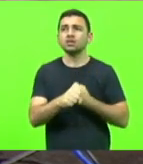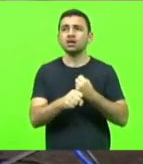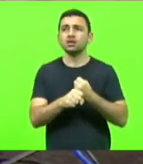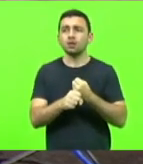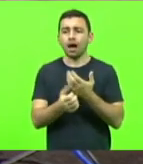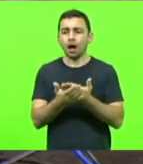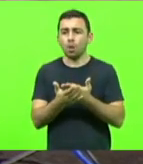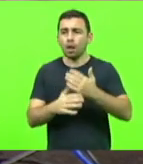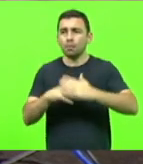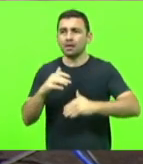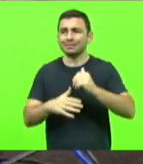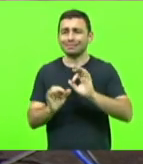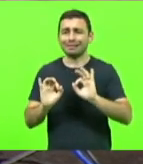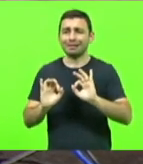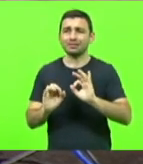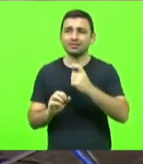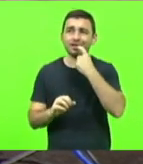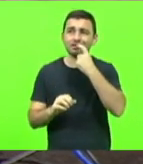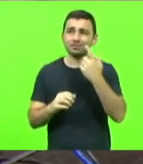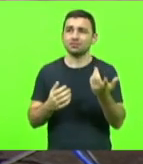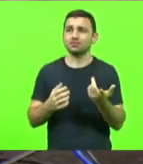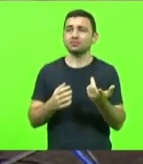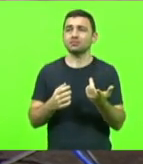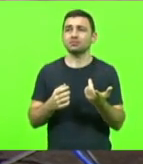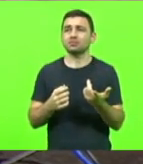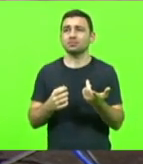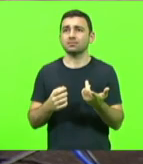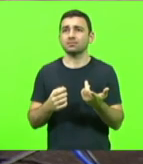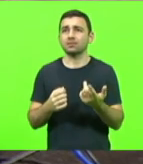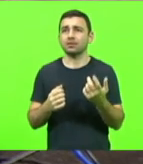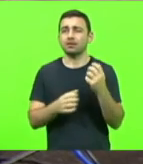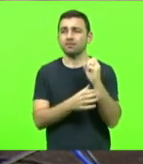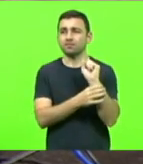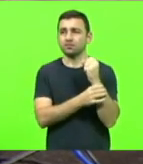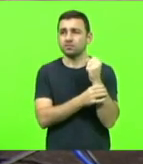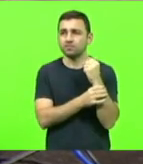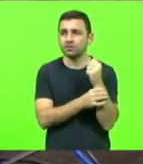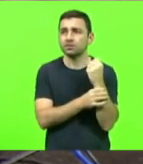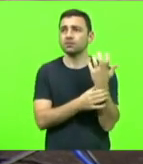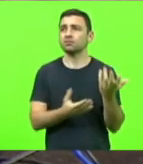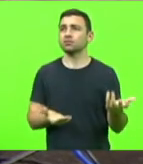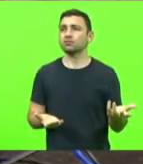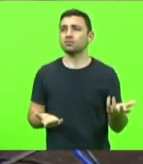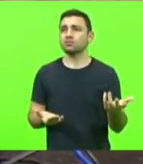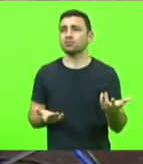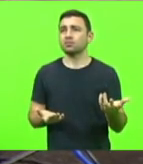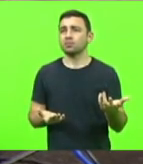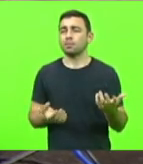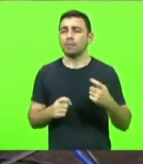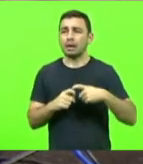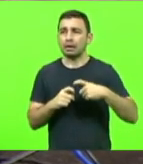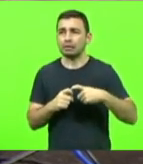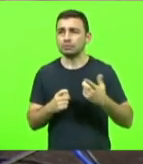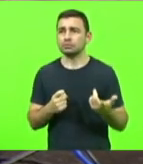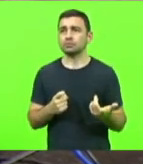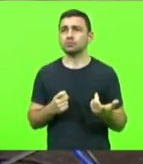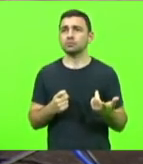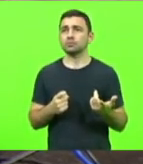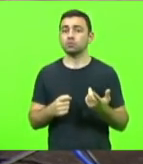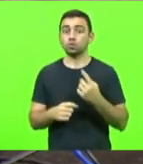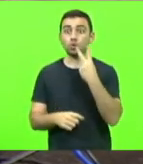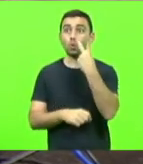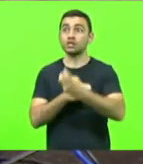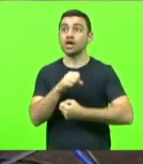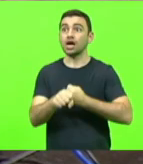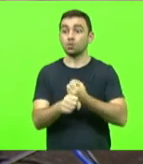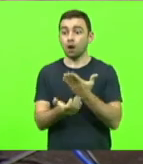prática, o dentista, o pessoal da fisioterapia, o médico, que estão há dois anos sem